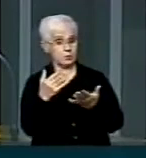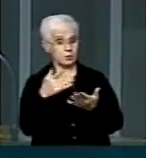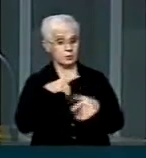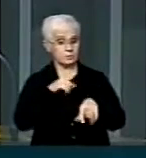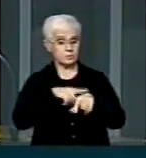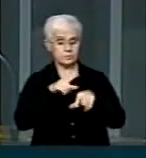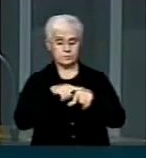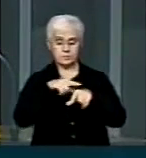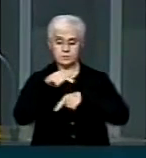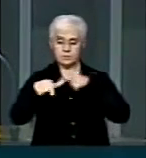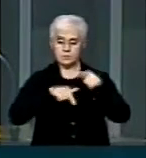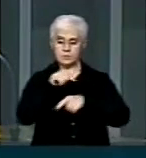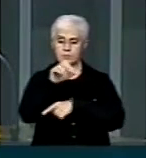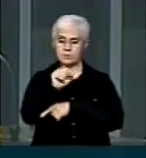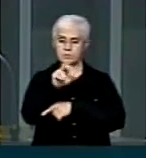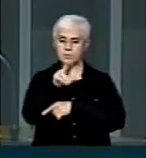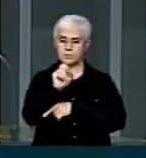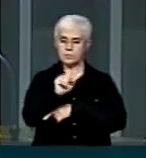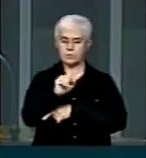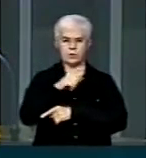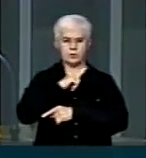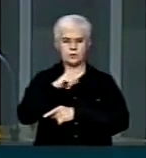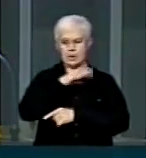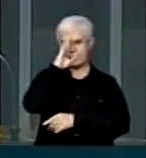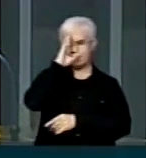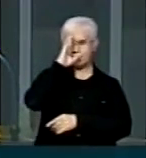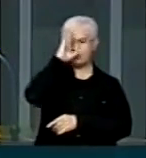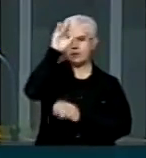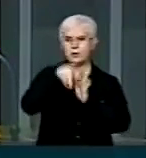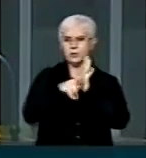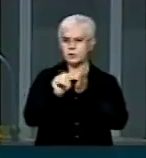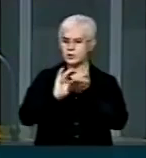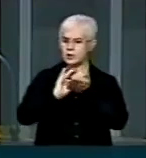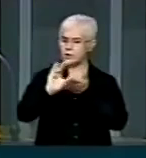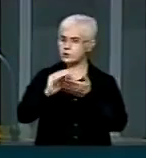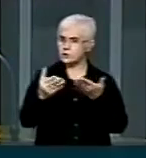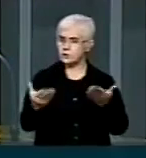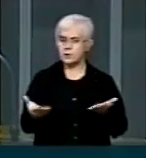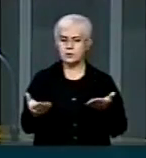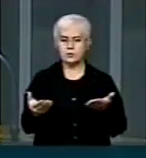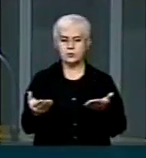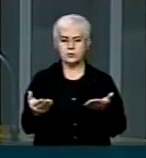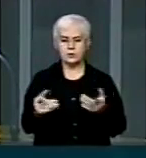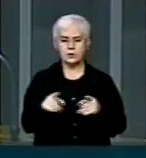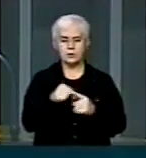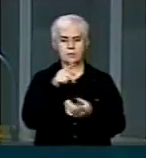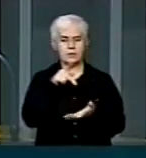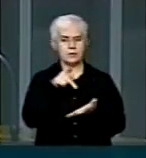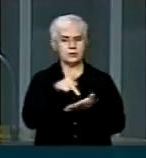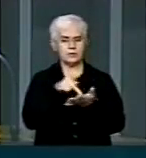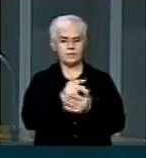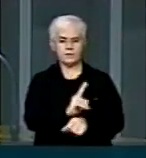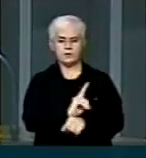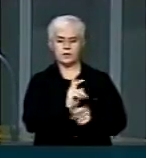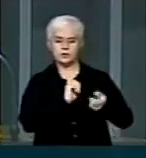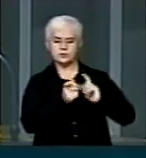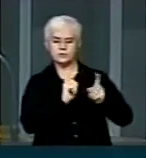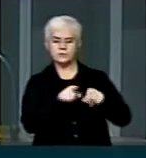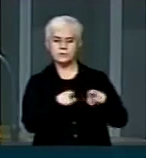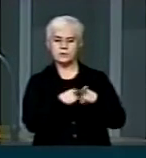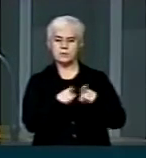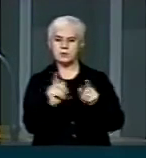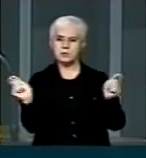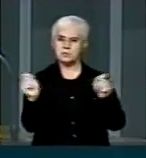quando o serviço do SUS recebe certa prioridade na aplicação de recursos, na eficiência da gestão e na